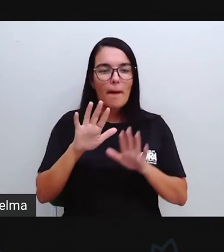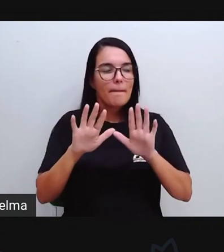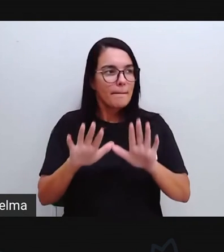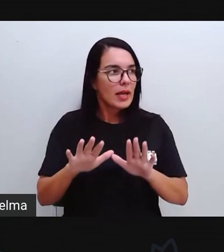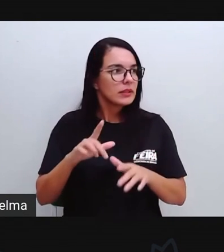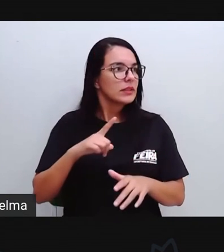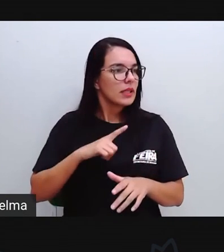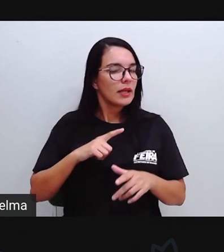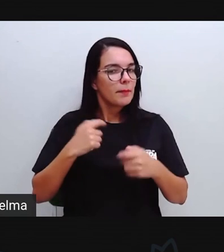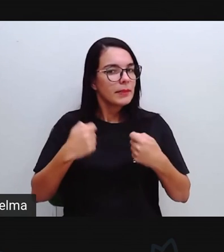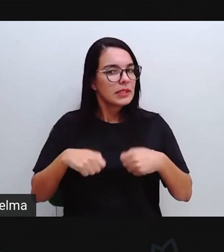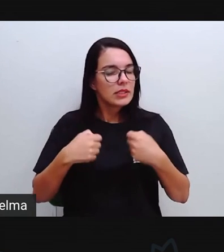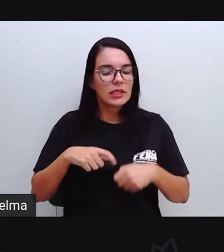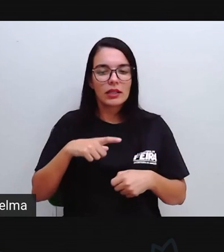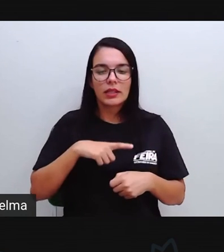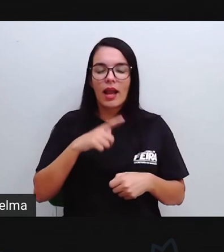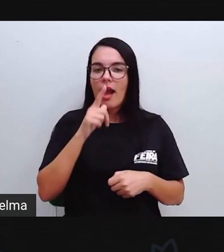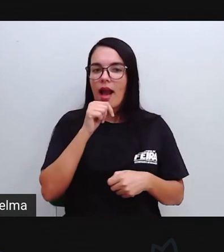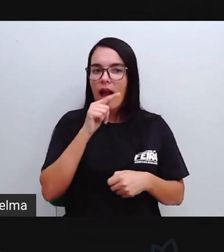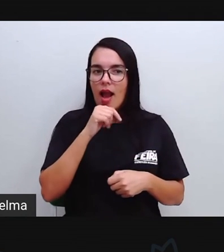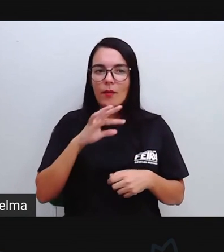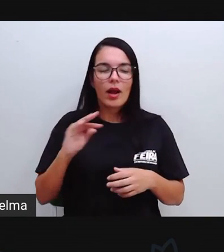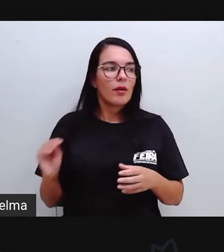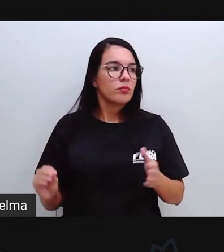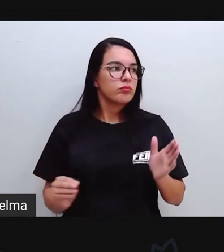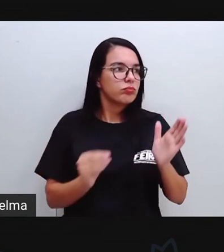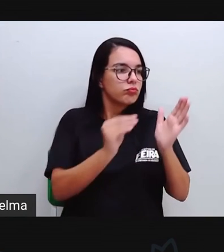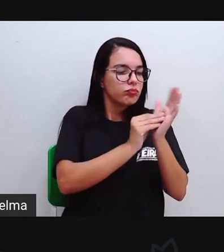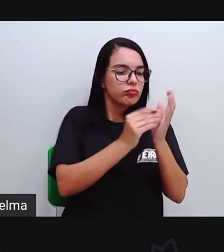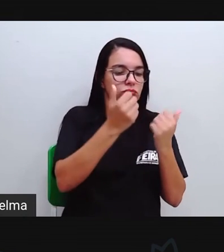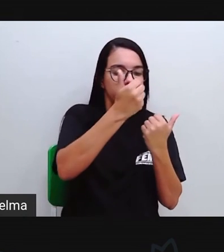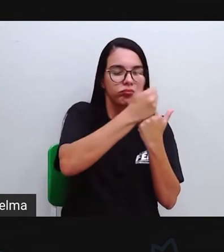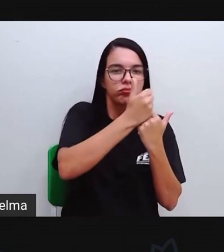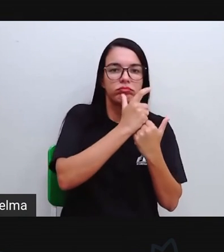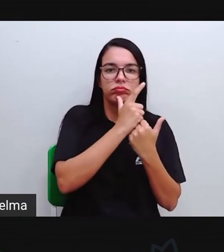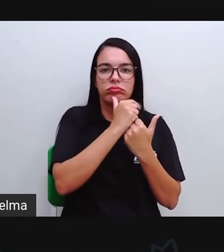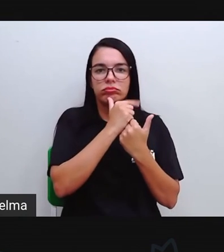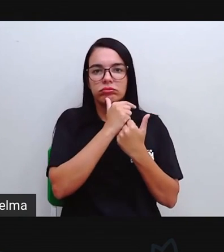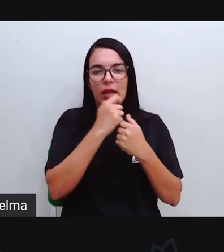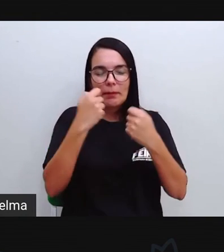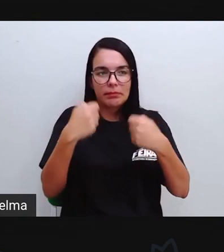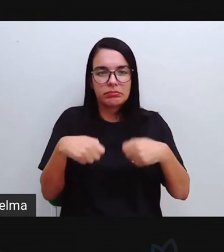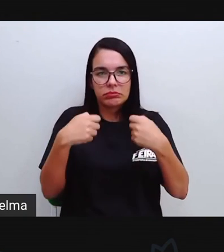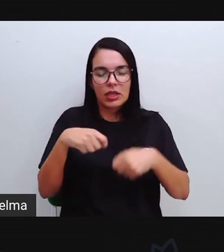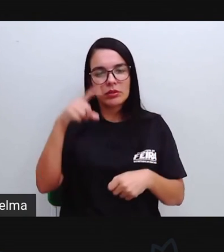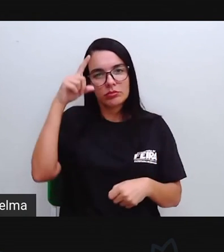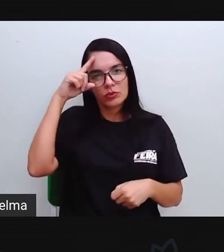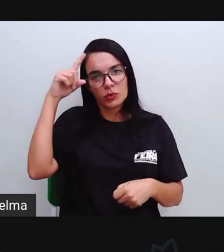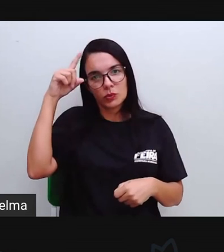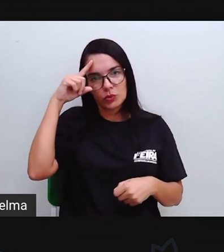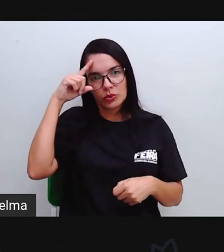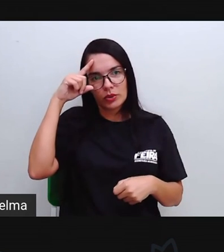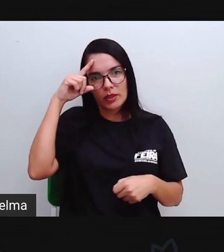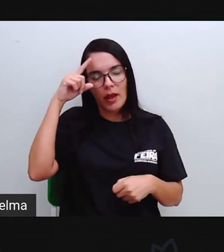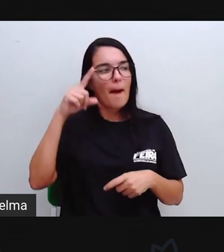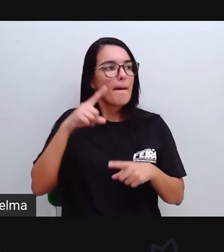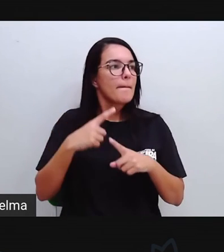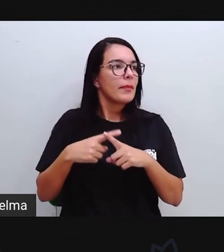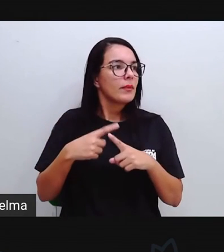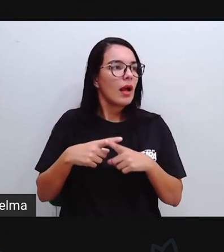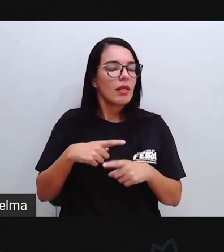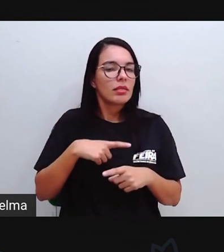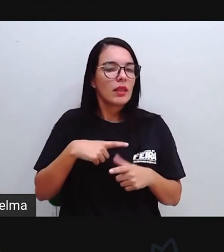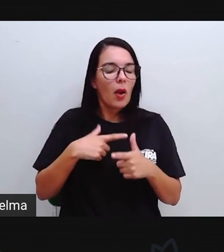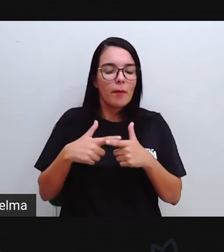precisa Estar consumindo água Repondo essa água Que a gente perde Diariamente Para que assim A gente não venha a ter